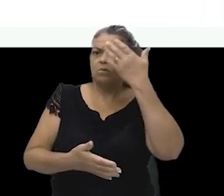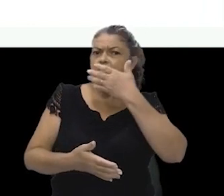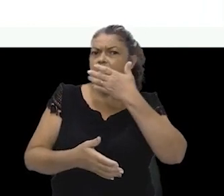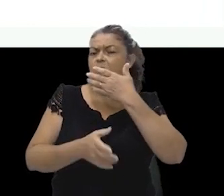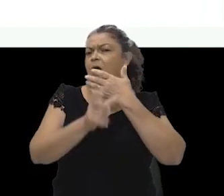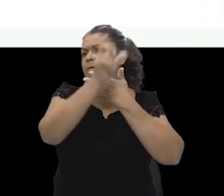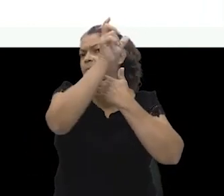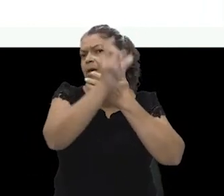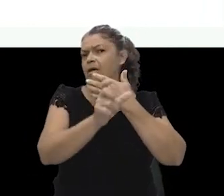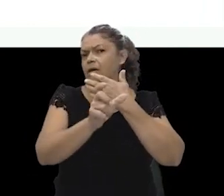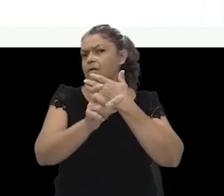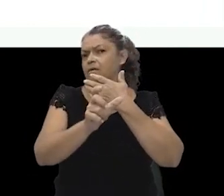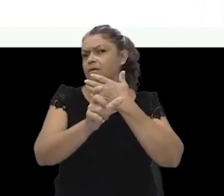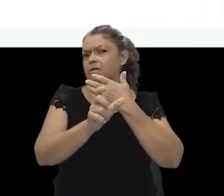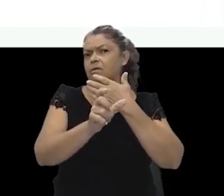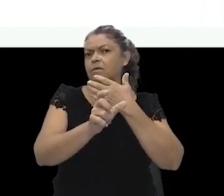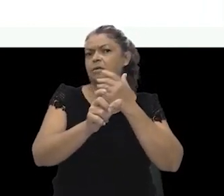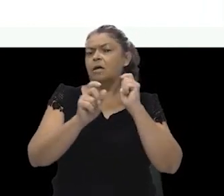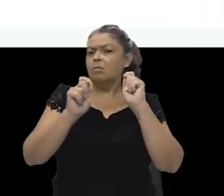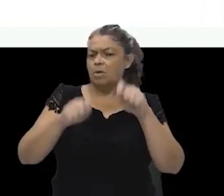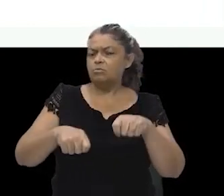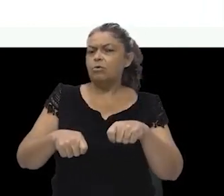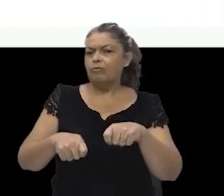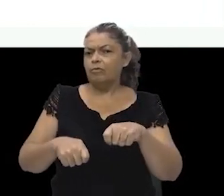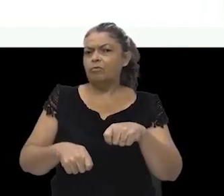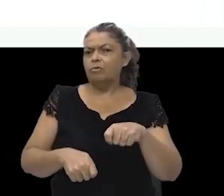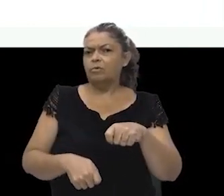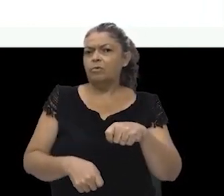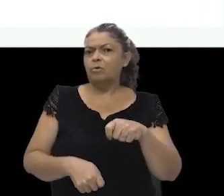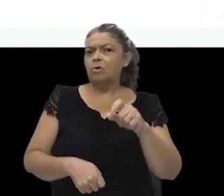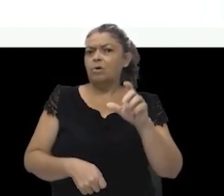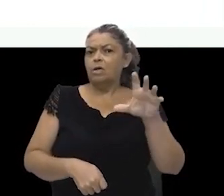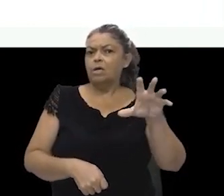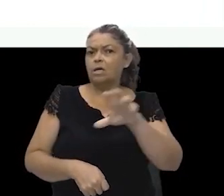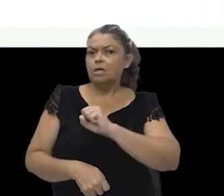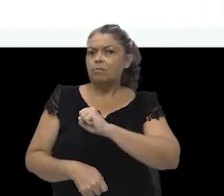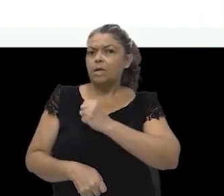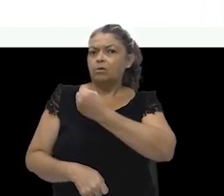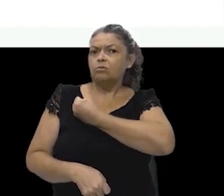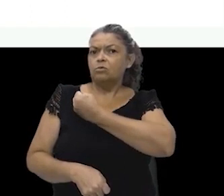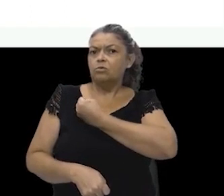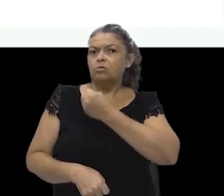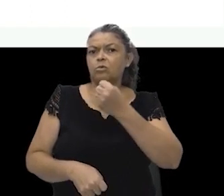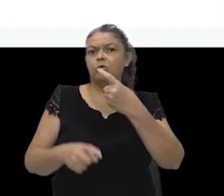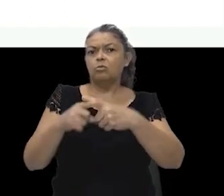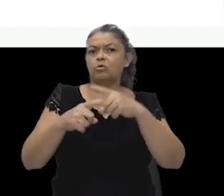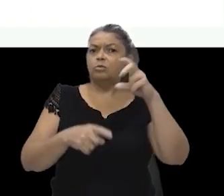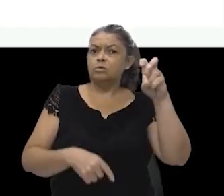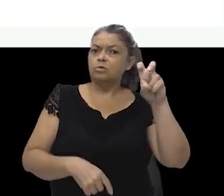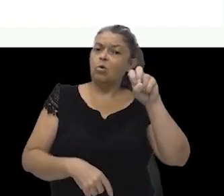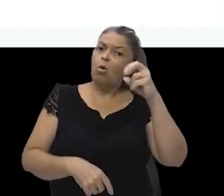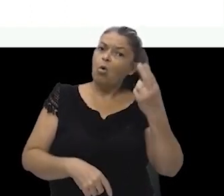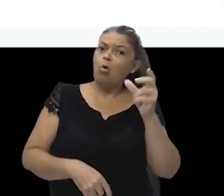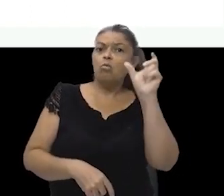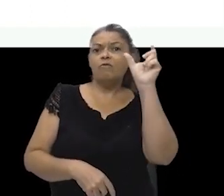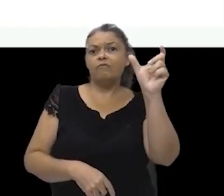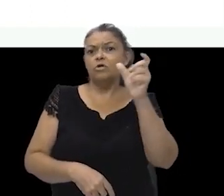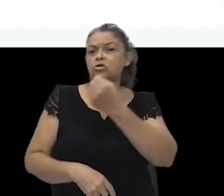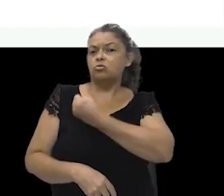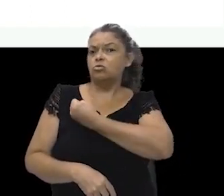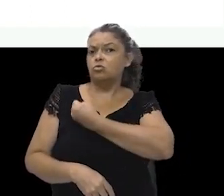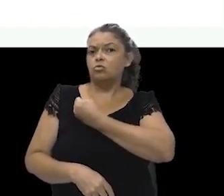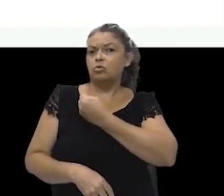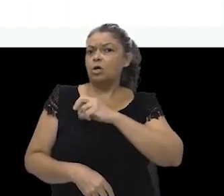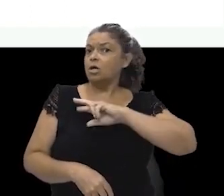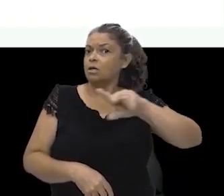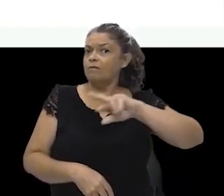é mais provável que ela pegue uma ficha com um número múltiplo de 5 ou uma ficha com um número que não é